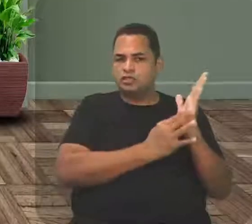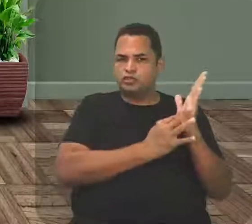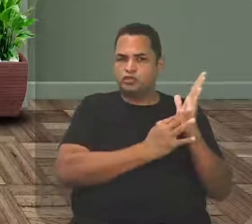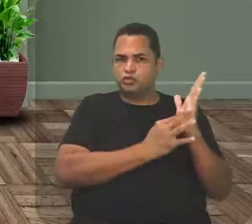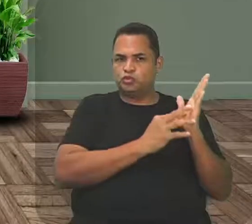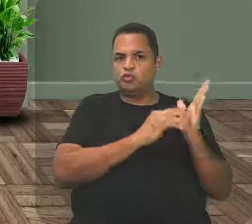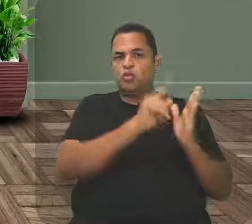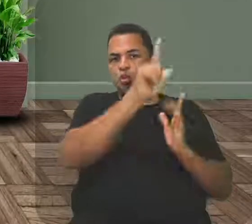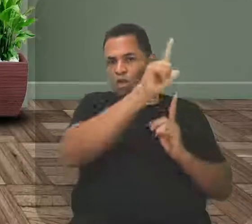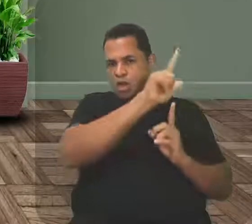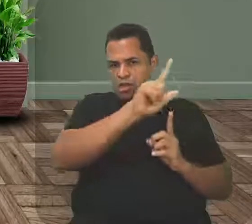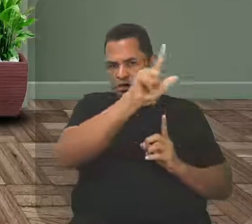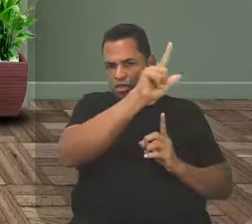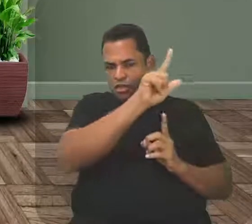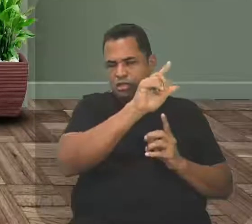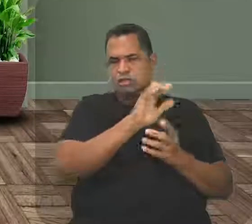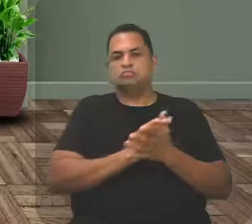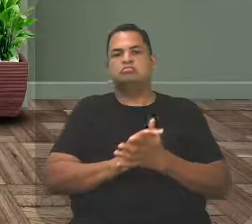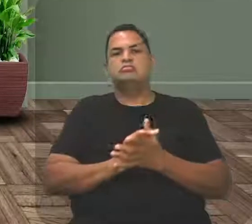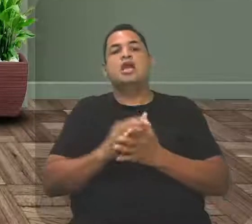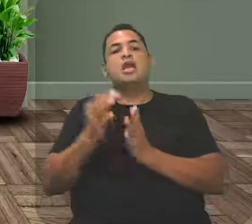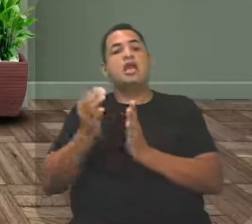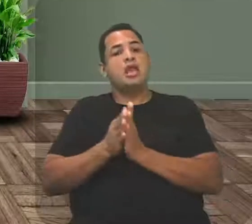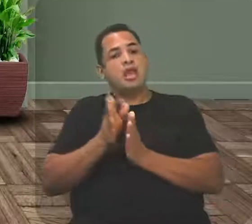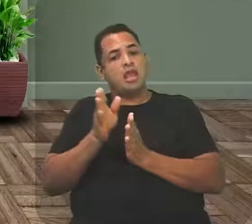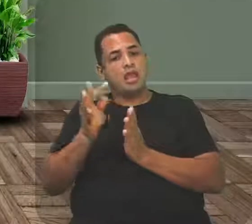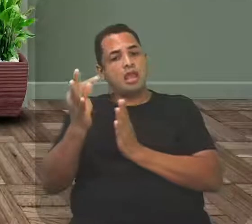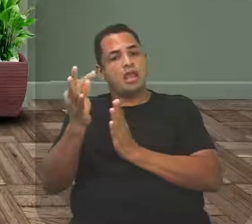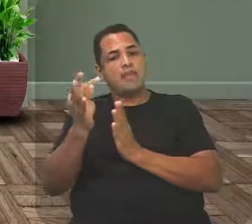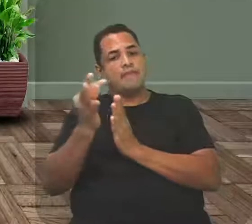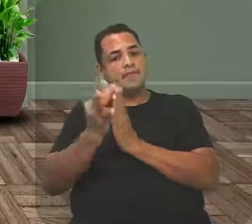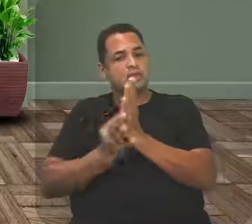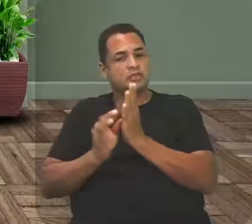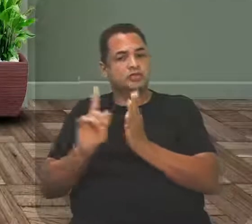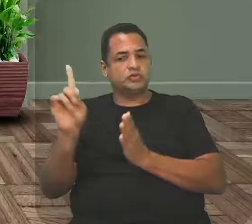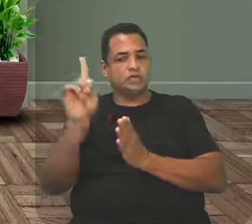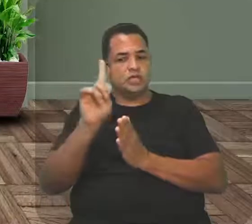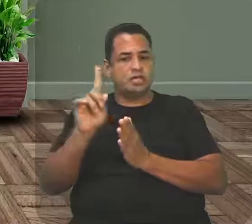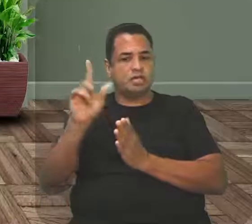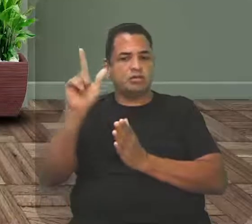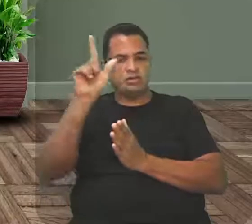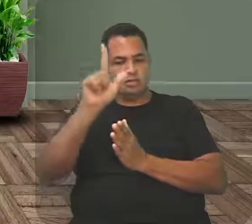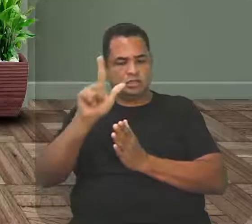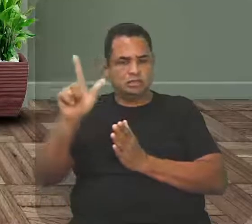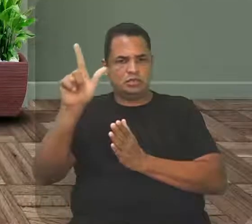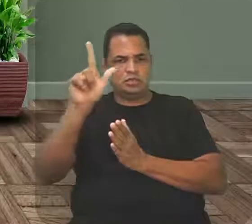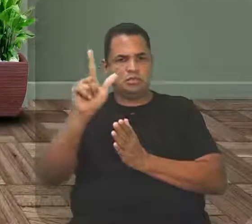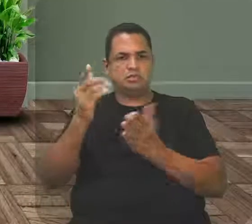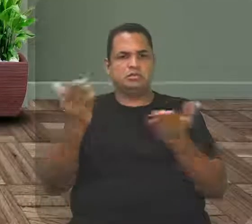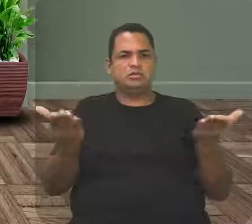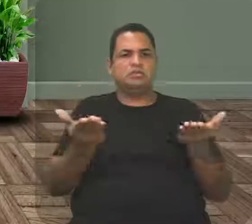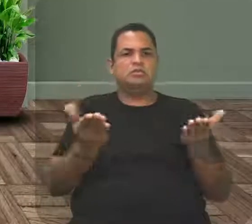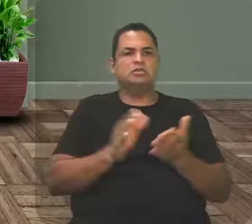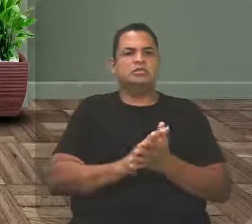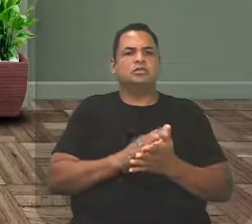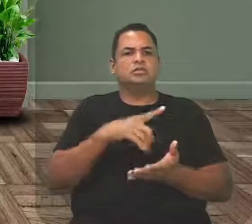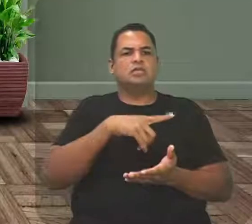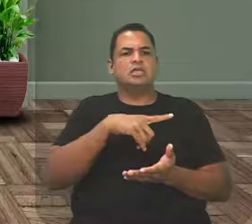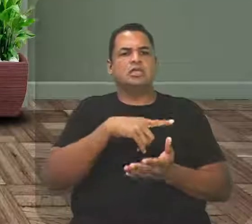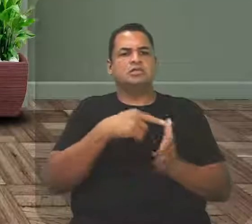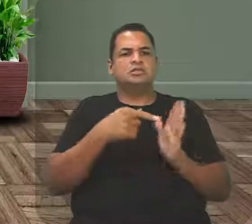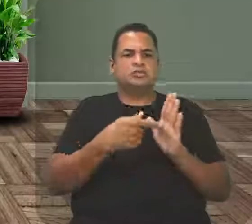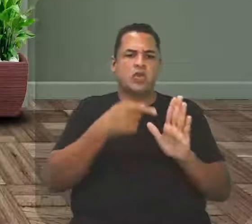Literário, objetividade, sentimento, emoção, liberdade na produção, sentido conotativo, sentido